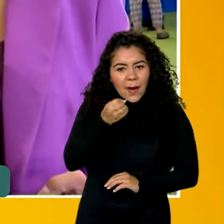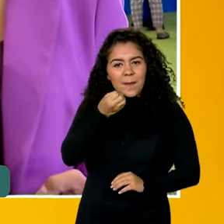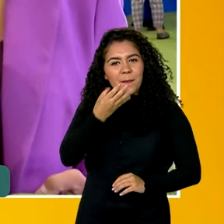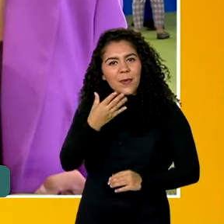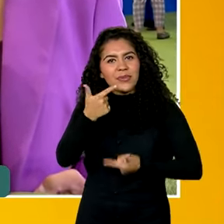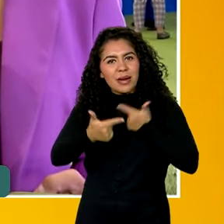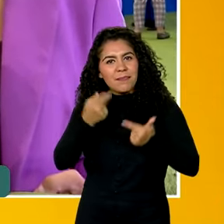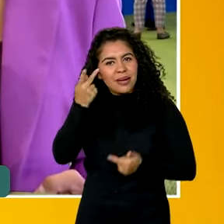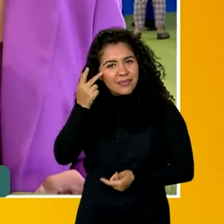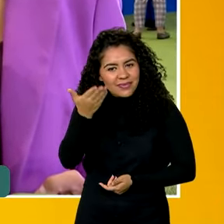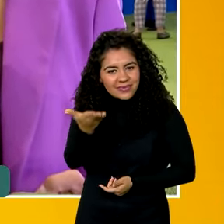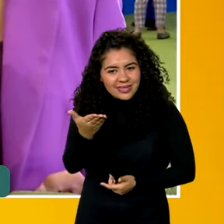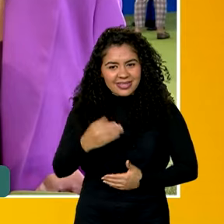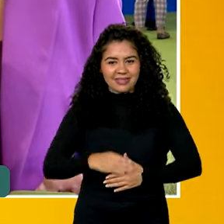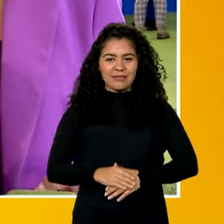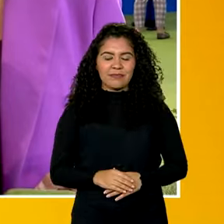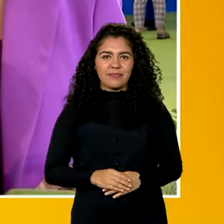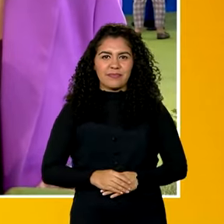trabalho para você.